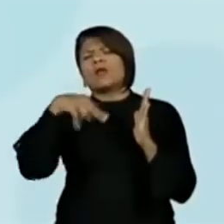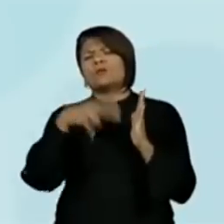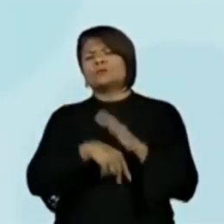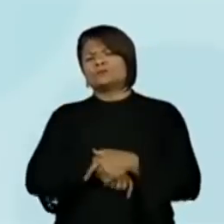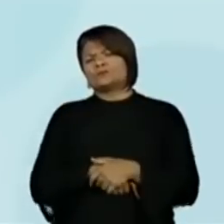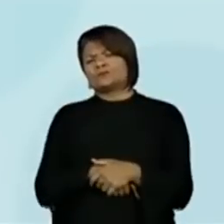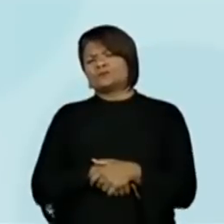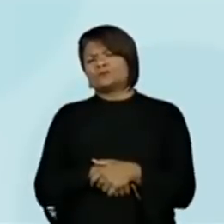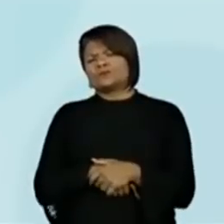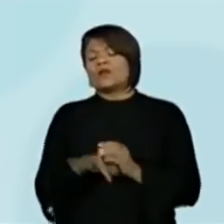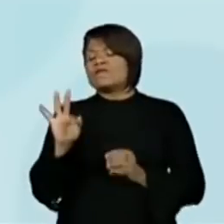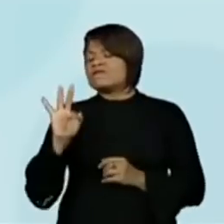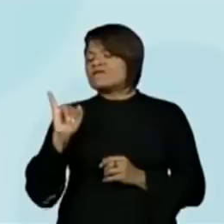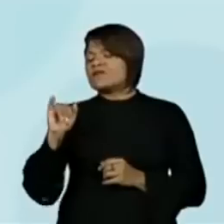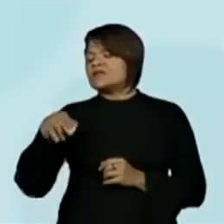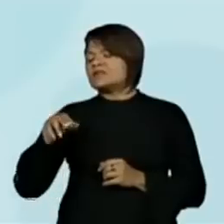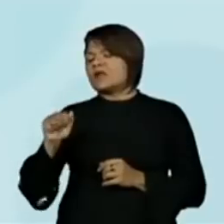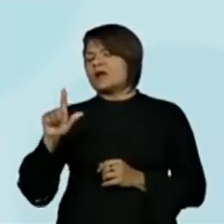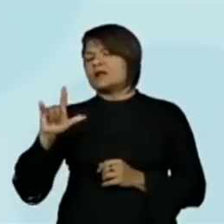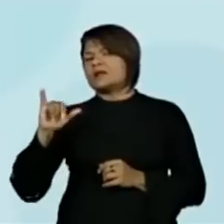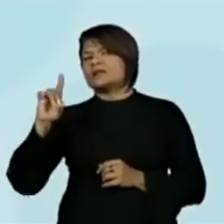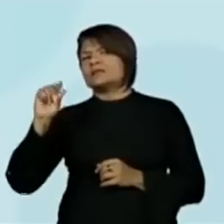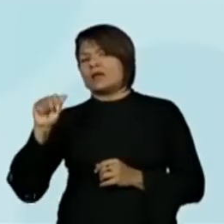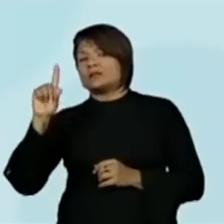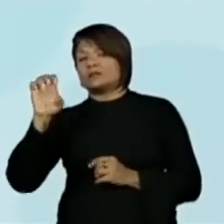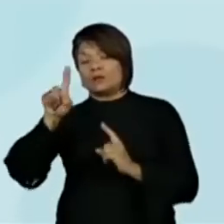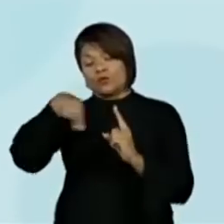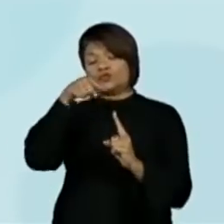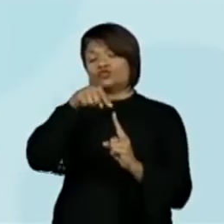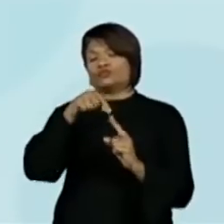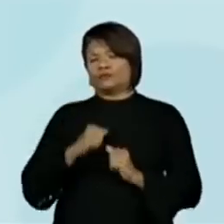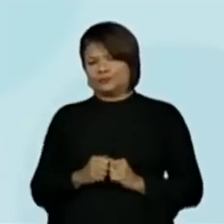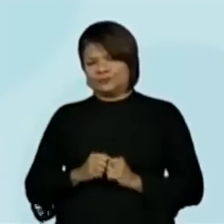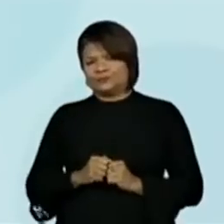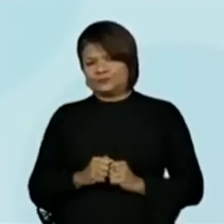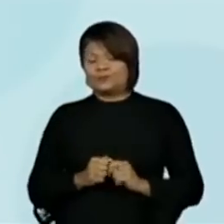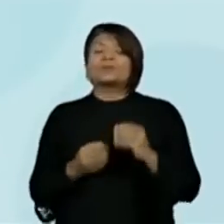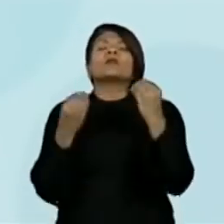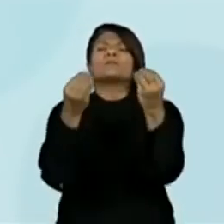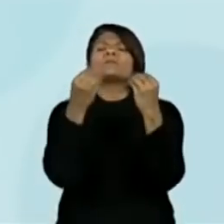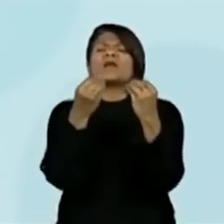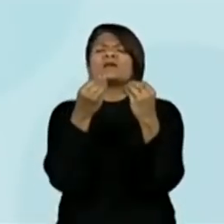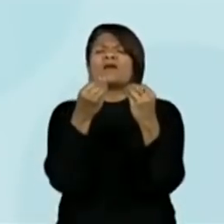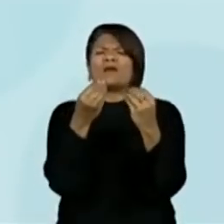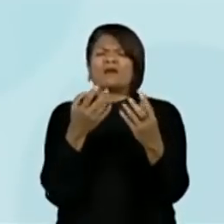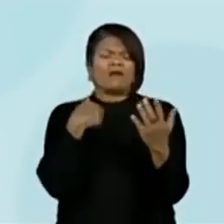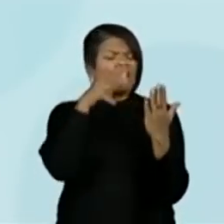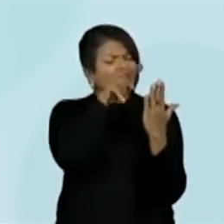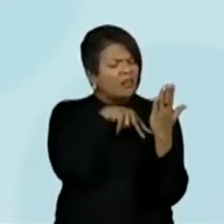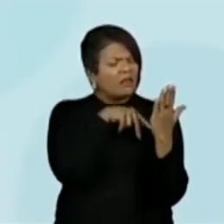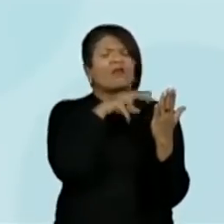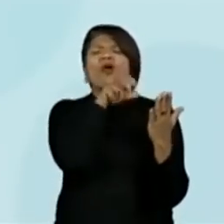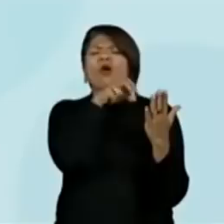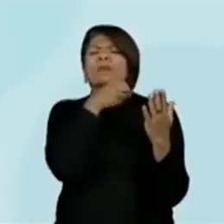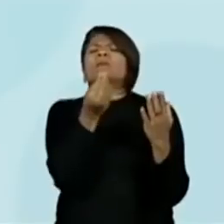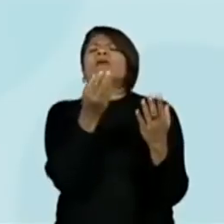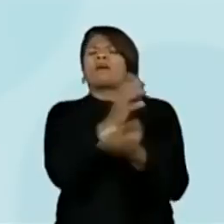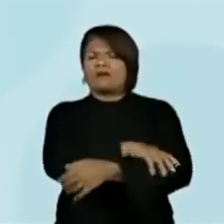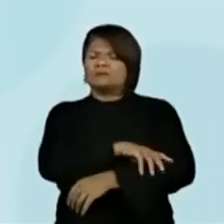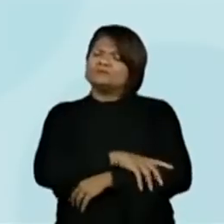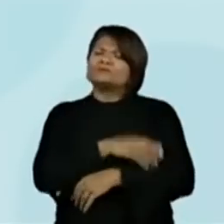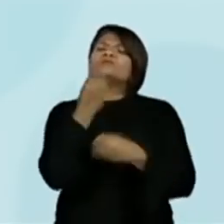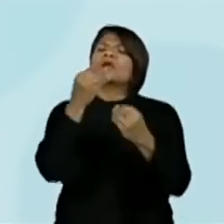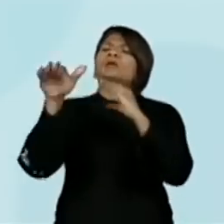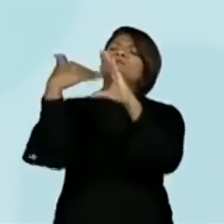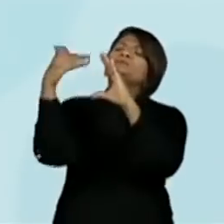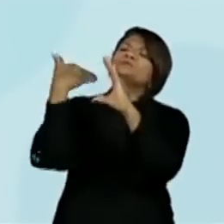Pro, o que é finalidade? Finalidade é objetivo. Para que serve esse texto que nós lemos? Quero a resposta. Para que